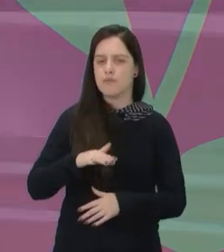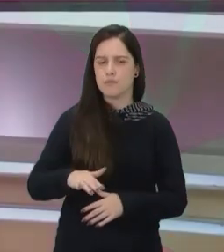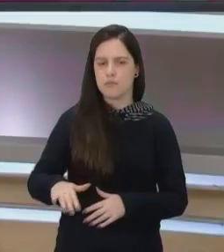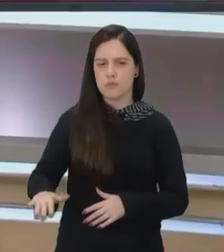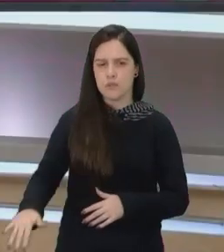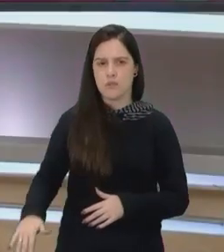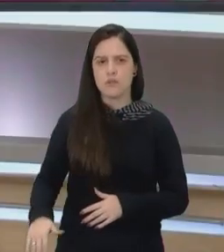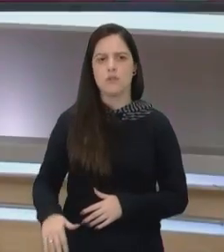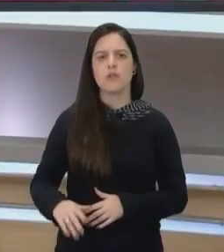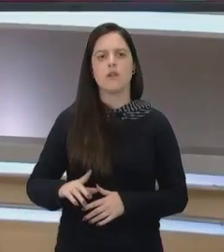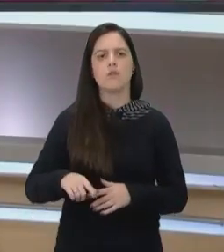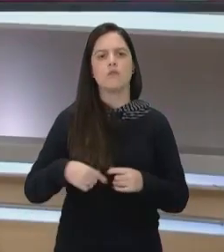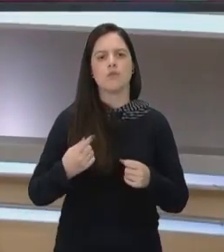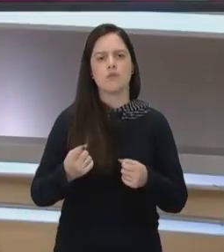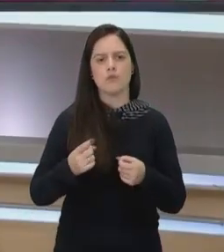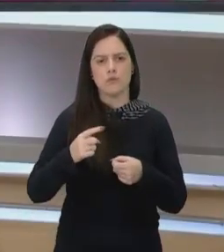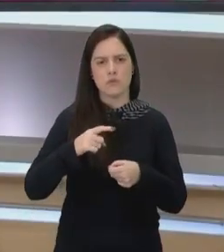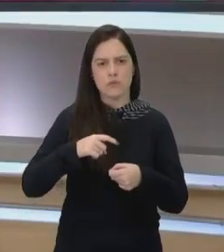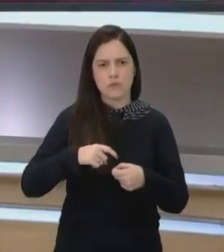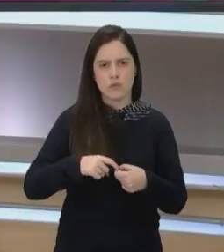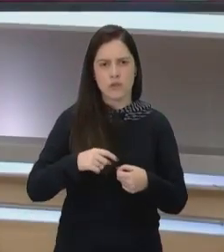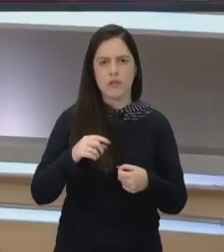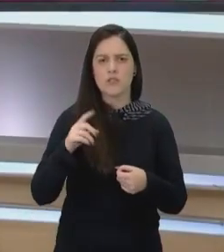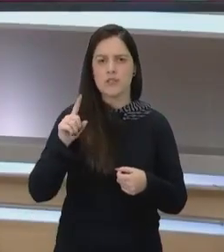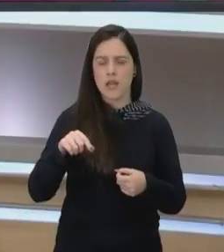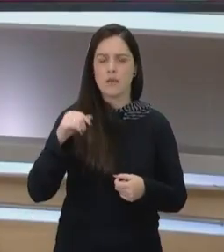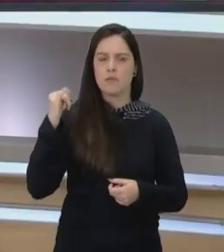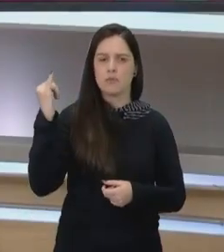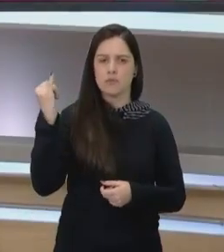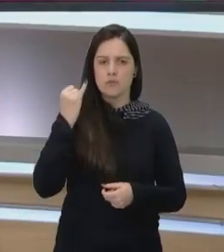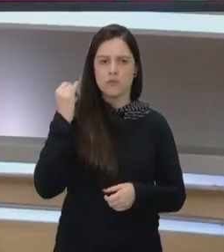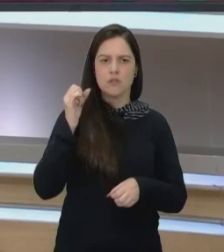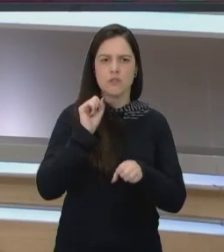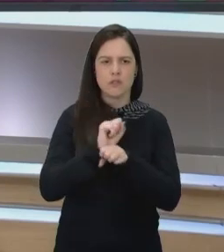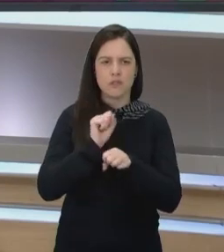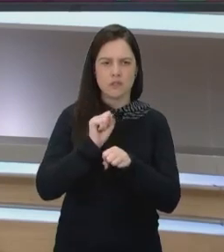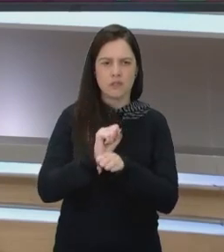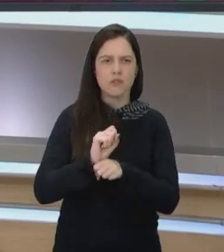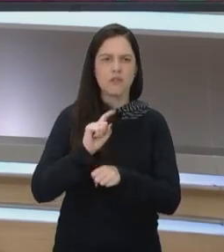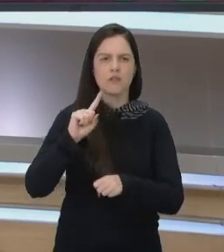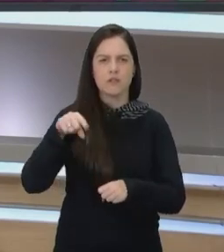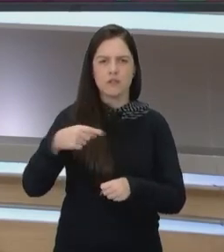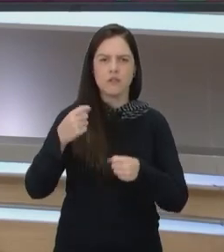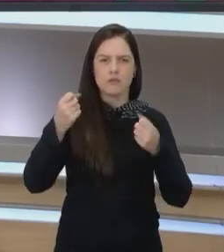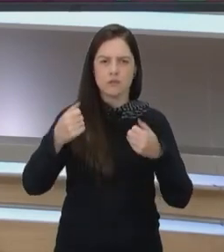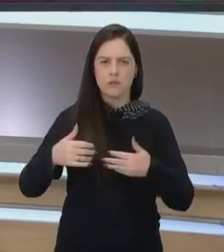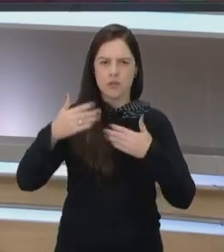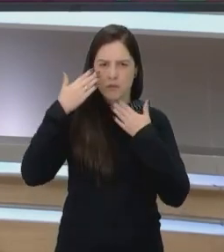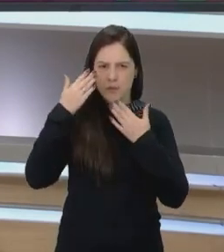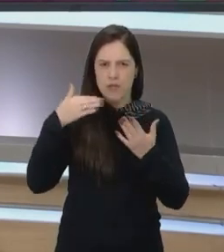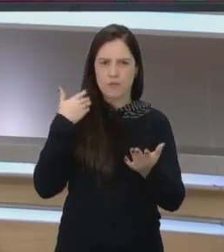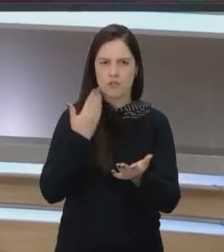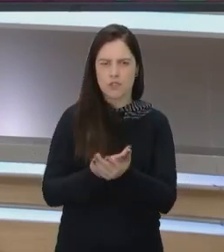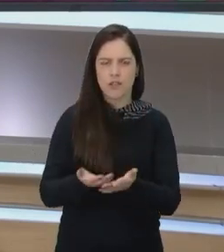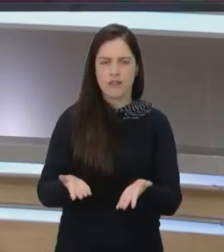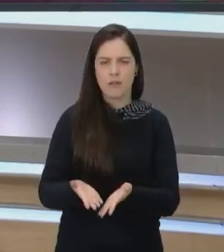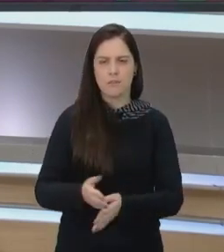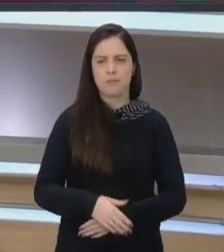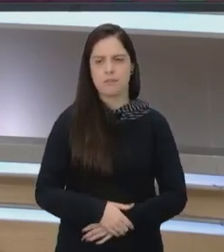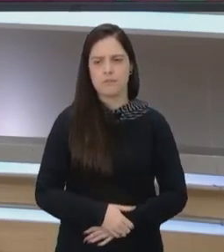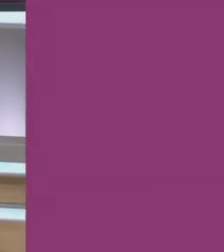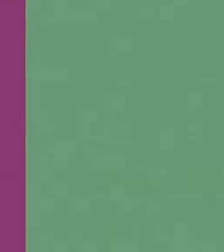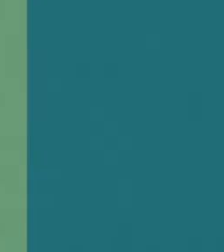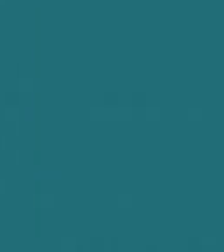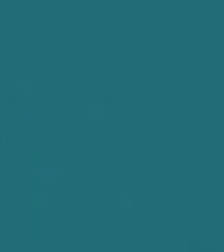Então, não percam. É um módulo super importante. Espero vocês lá. E muito obrigado por chegarem até aqui. Até aí.